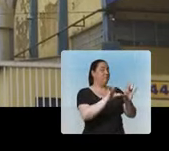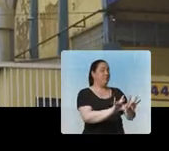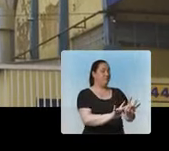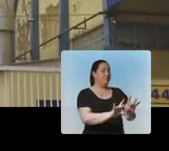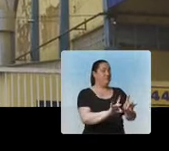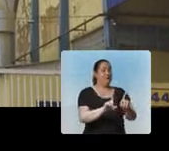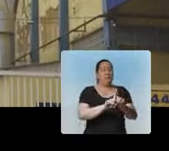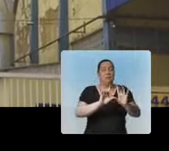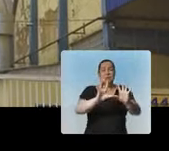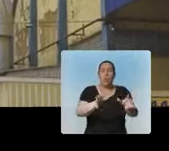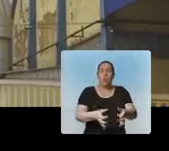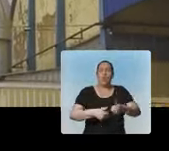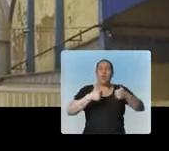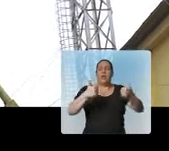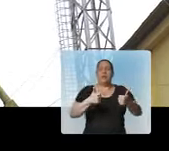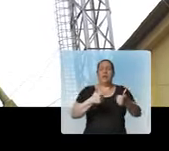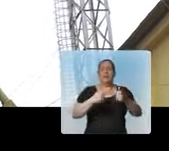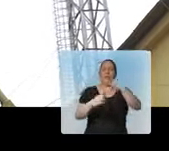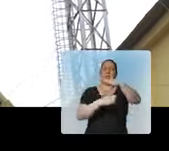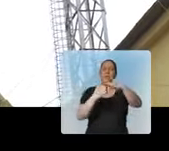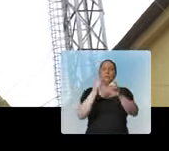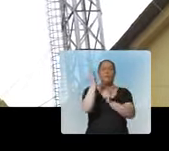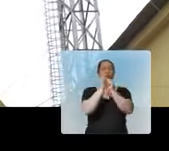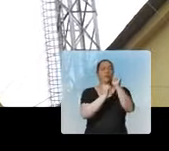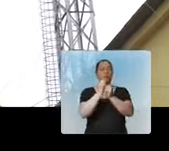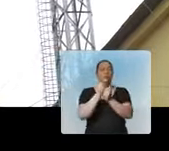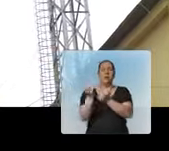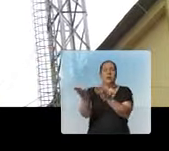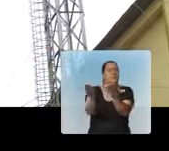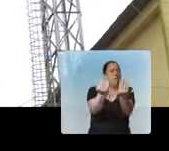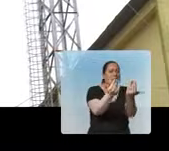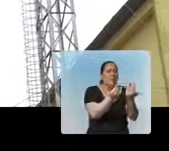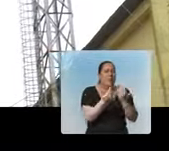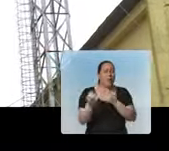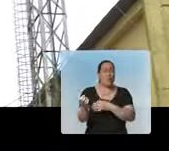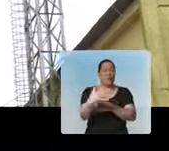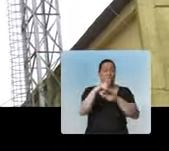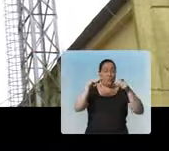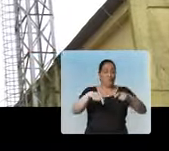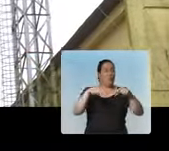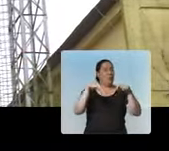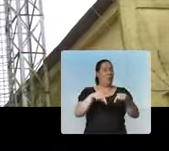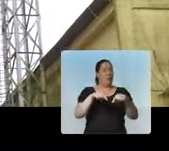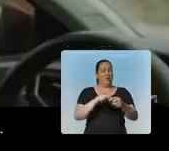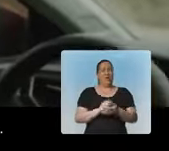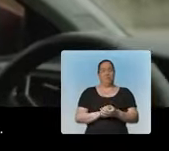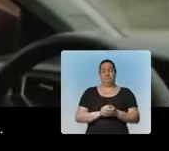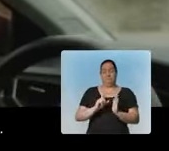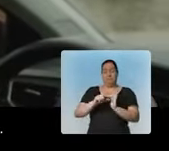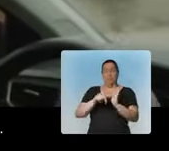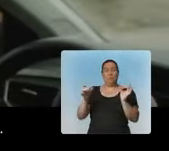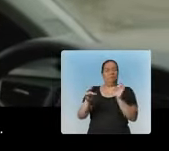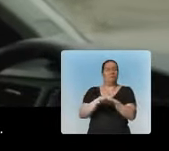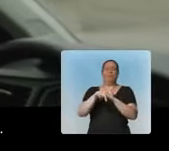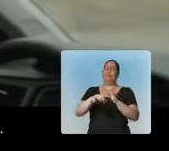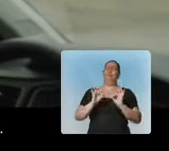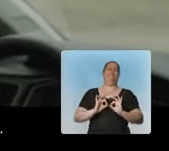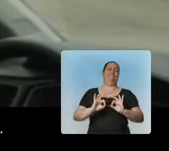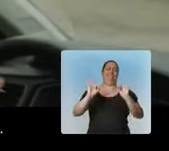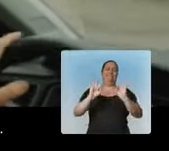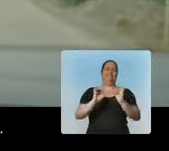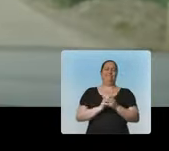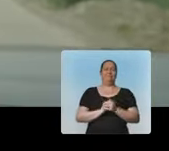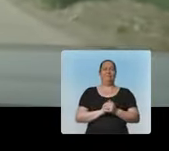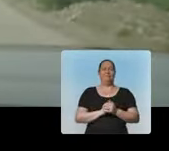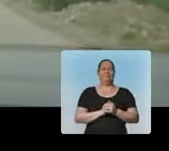instaladas, também qualificam o Distrito Industrial para receber novos investimentos no local. Depois que estiver pronto isso aqui, vai ficar uma